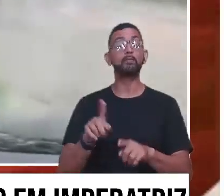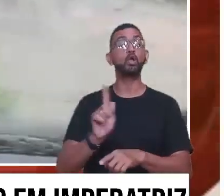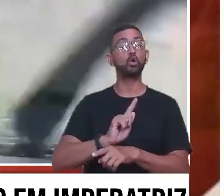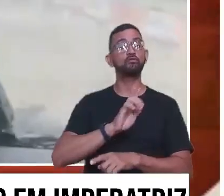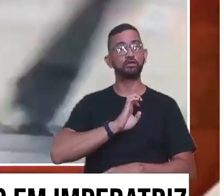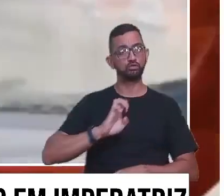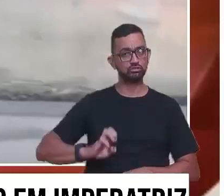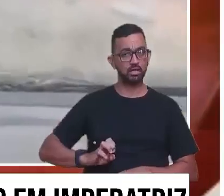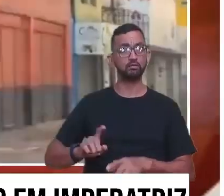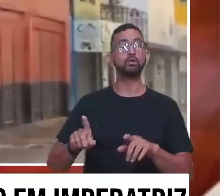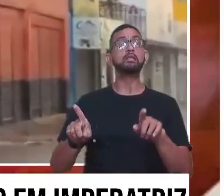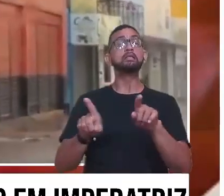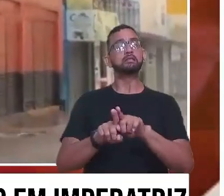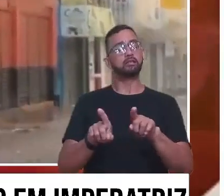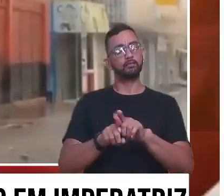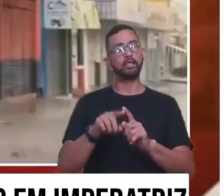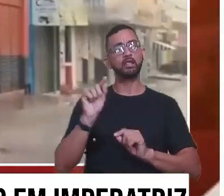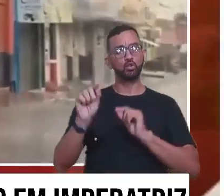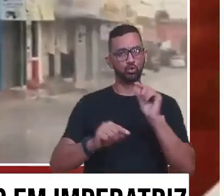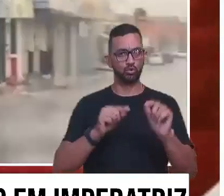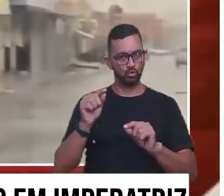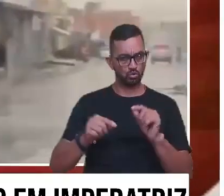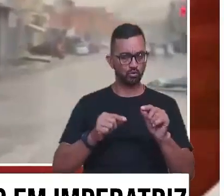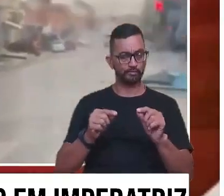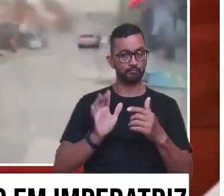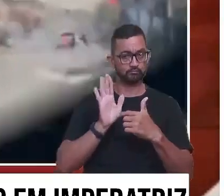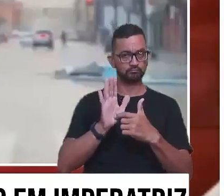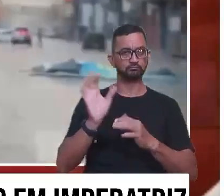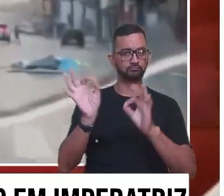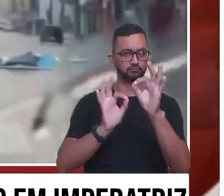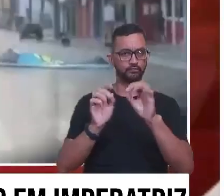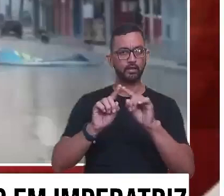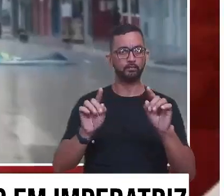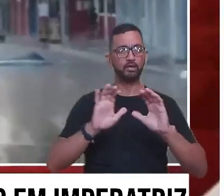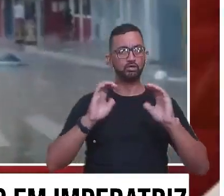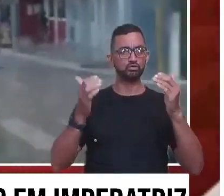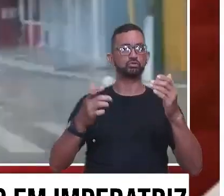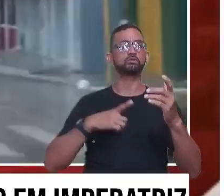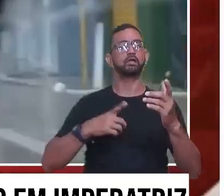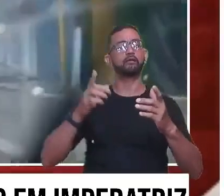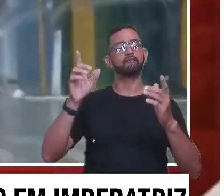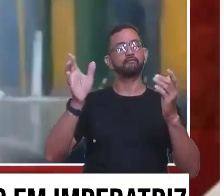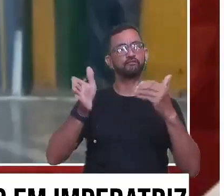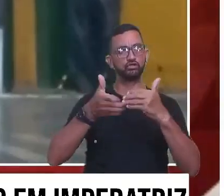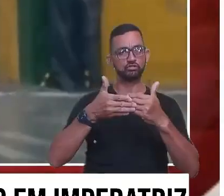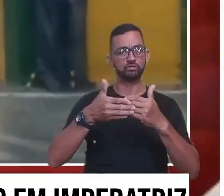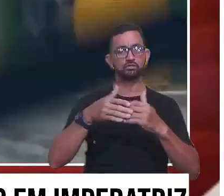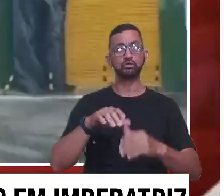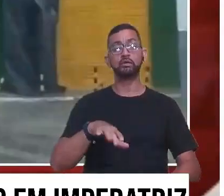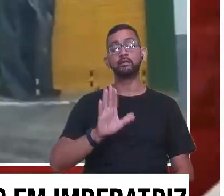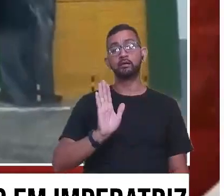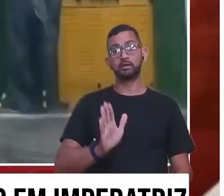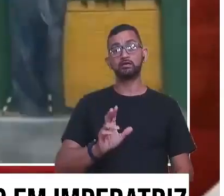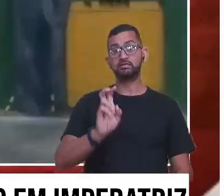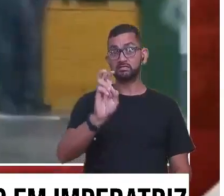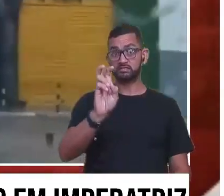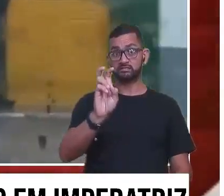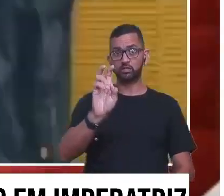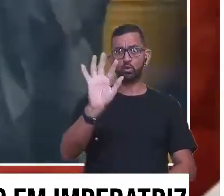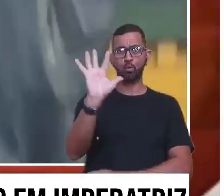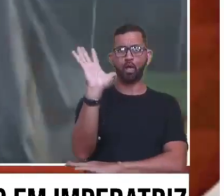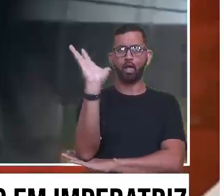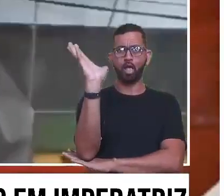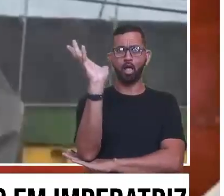e, principalmente, o governo do estado também têm esse compromisso de refazer tudo isso que desabou, mas o estádio segue interditado. E pelo menos cinco